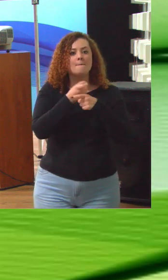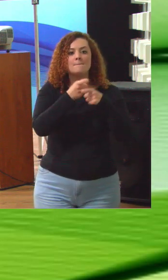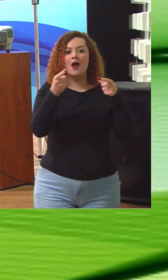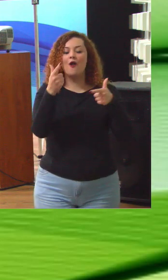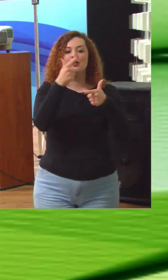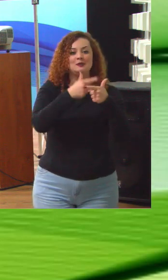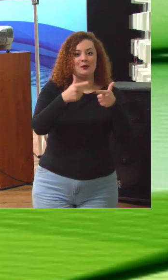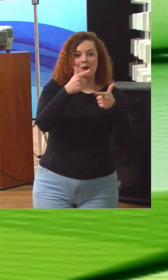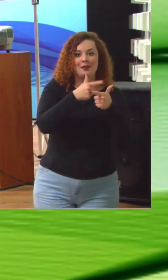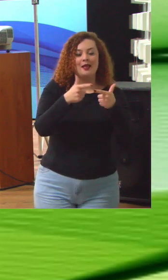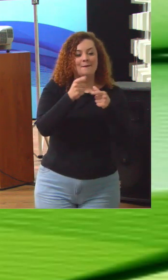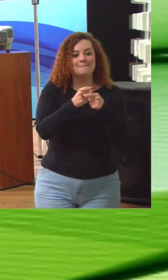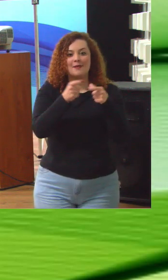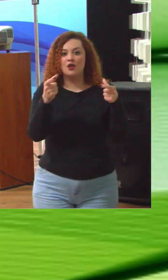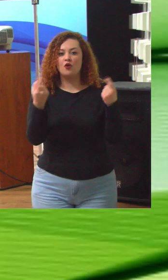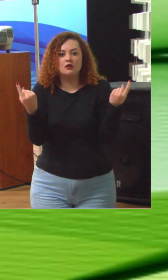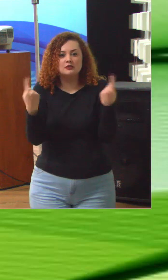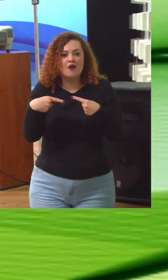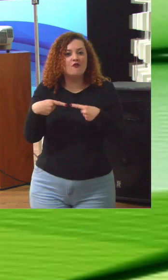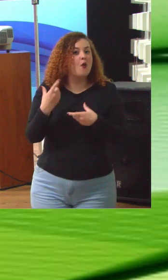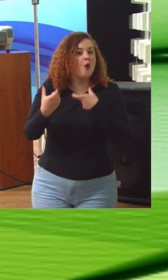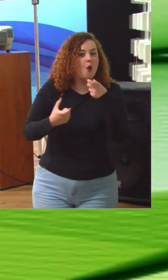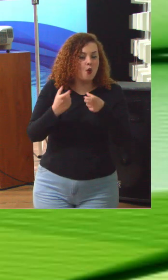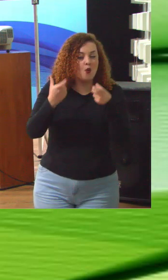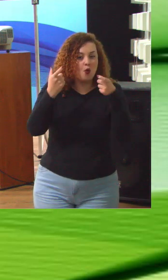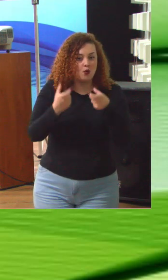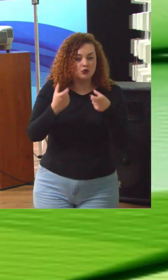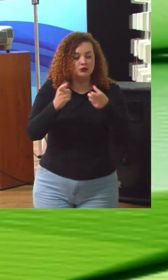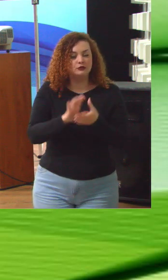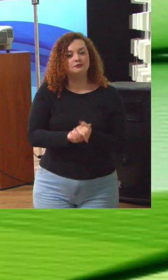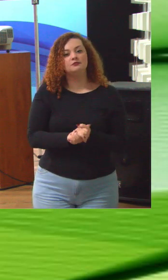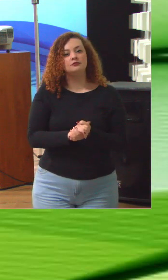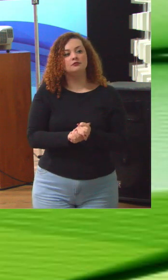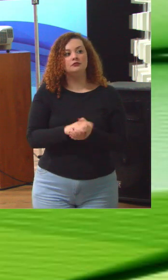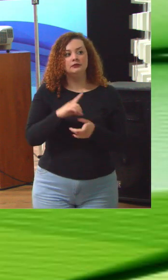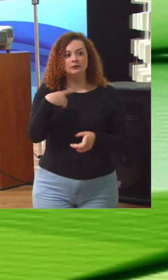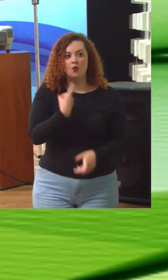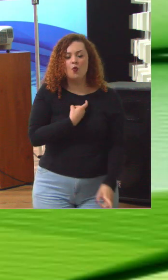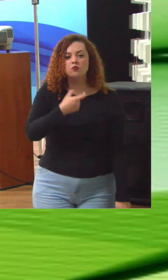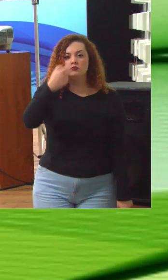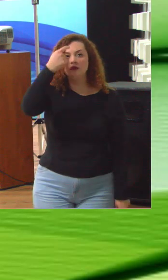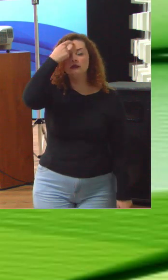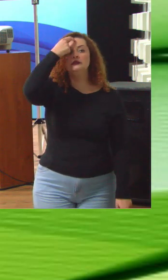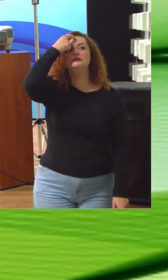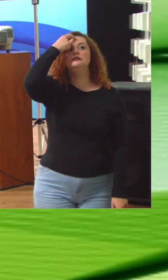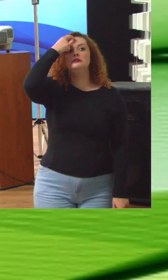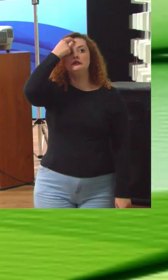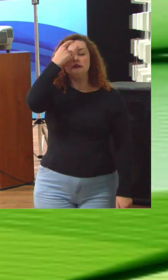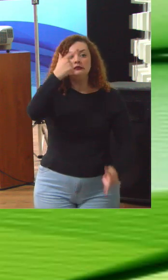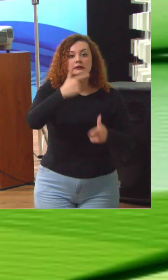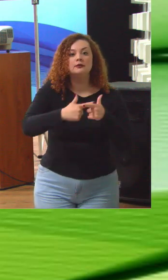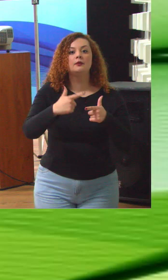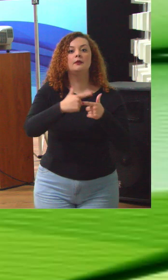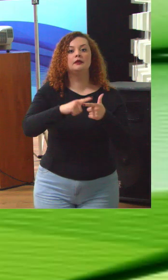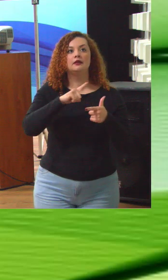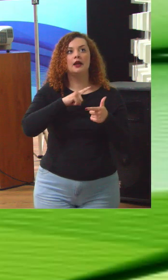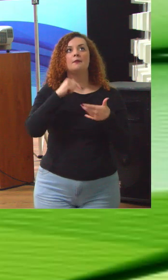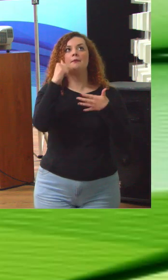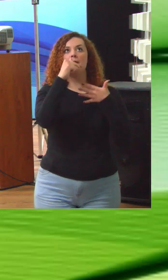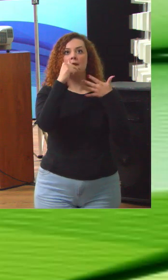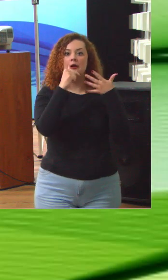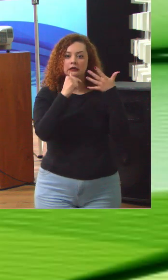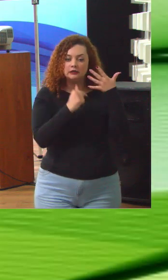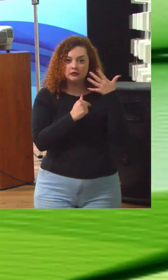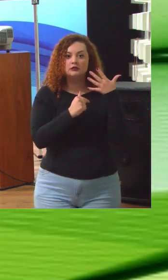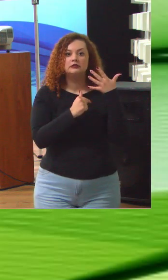problemas nos nossos maiores desafios e quando nós nos conscientizamos das nossas doenças das nossas limitações